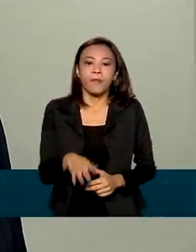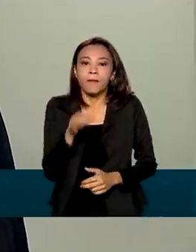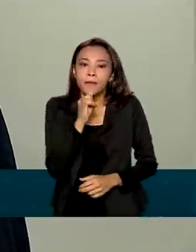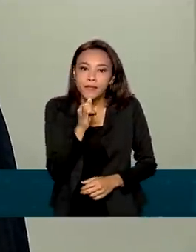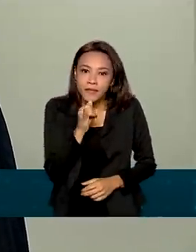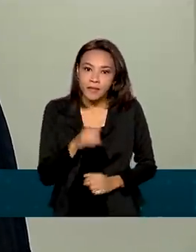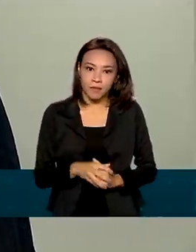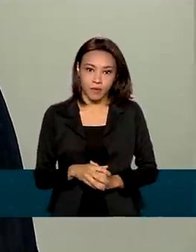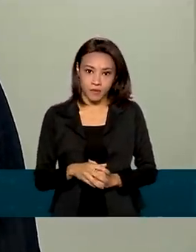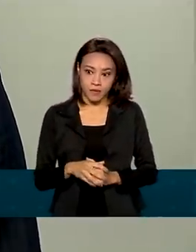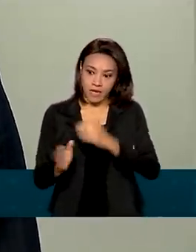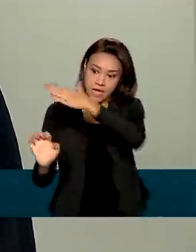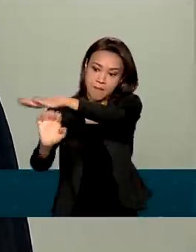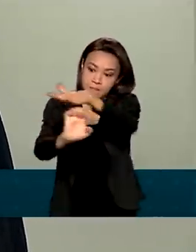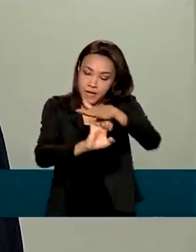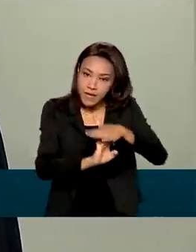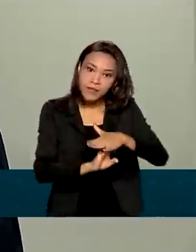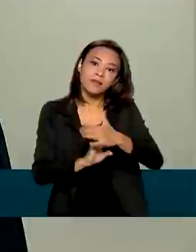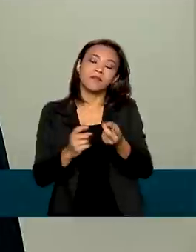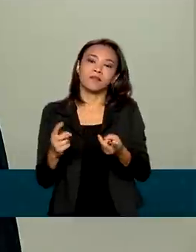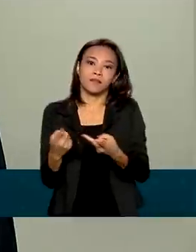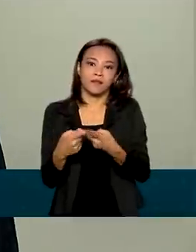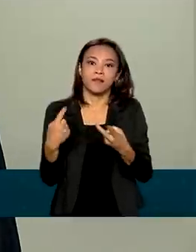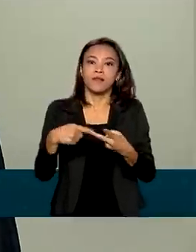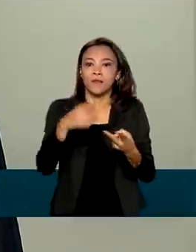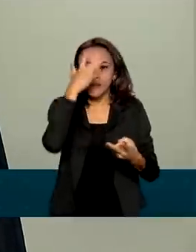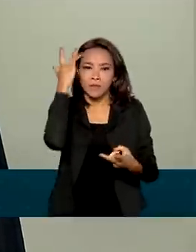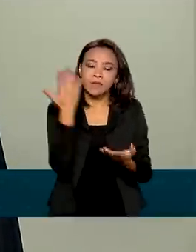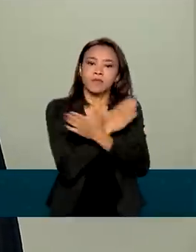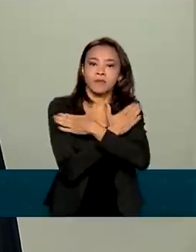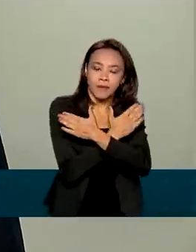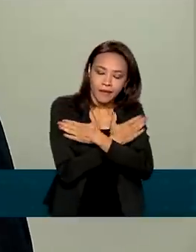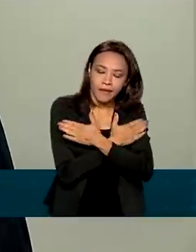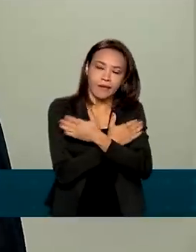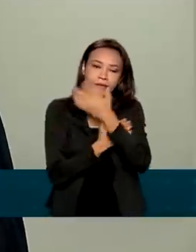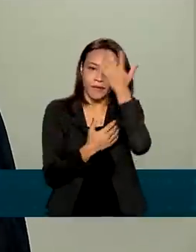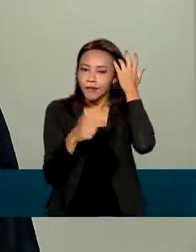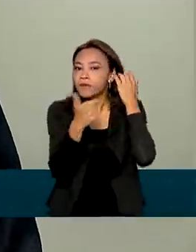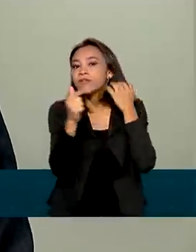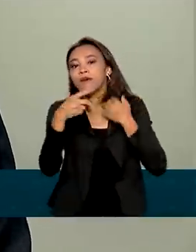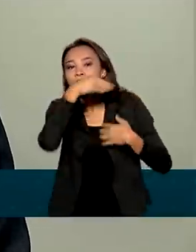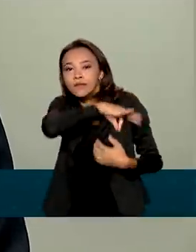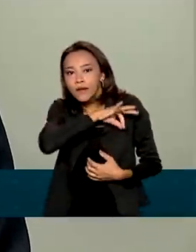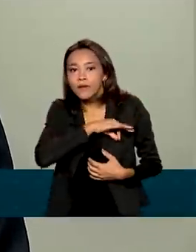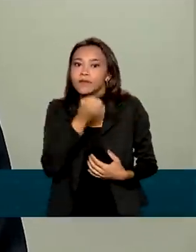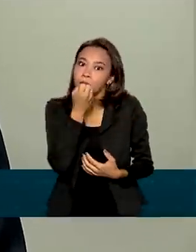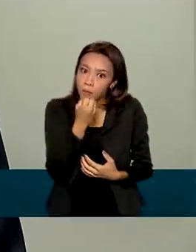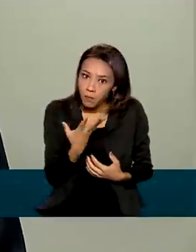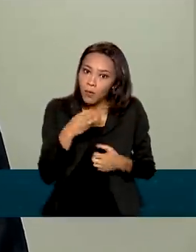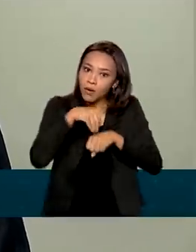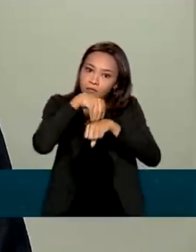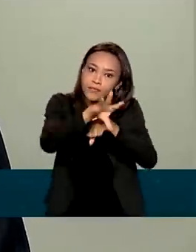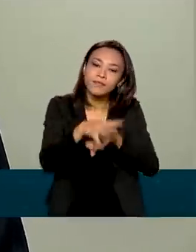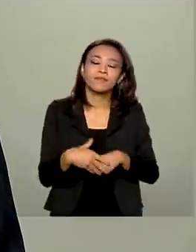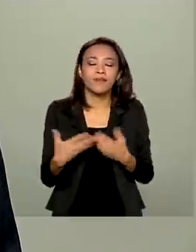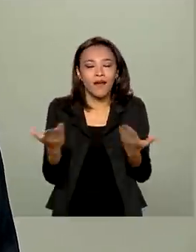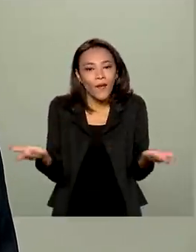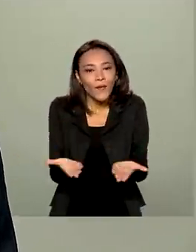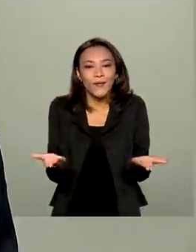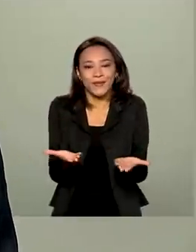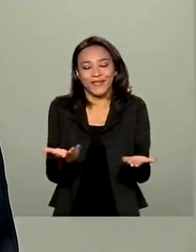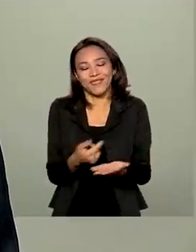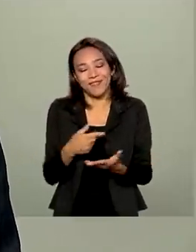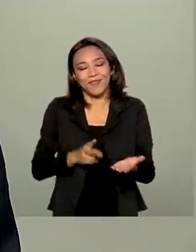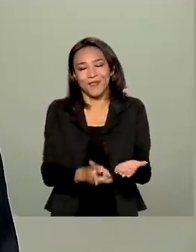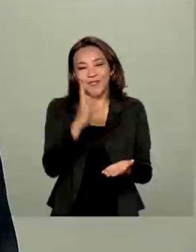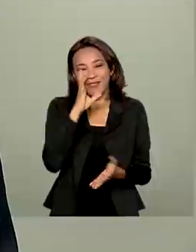como pequenos empresários, pessoas que ficaram desempregadas e perderam renda. Então, é uma boa notícia. Essa é a nossa informação de hoje. Continue